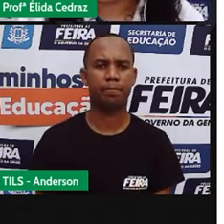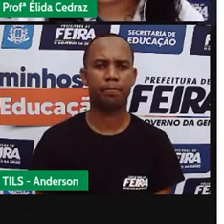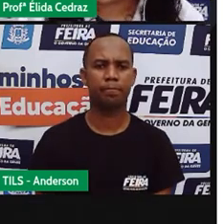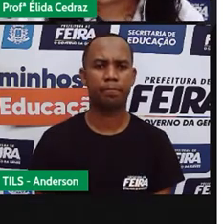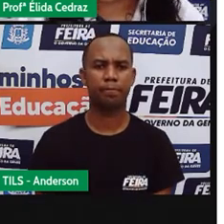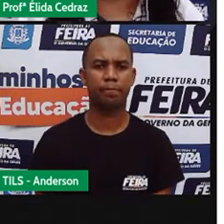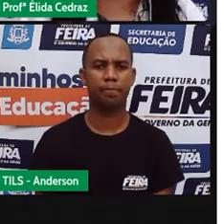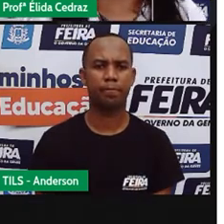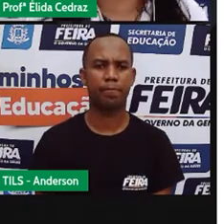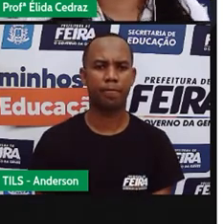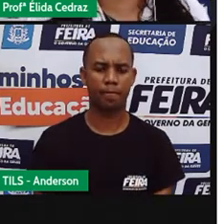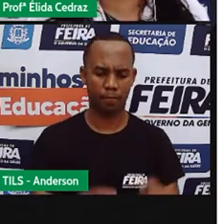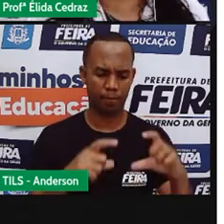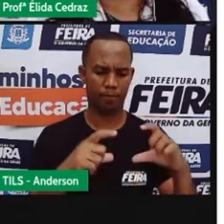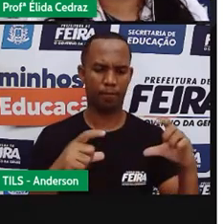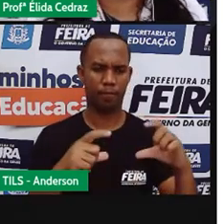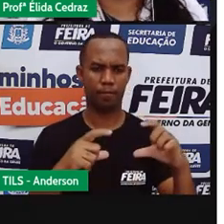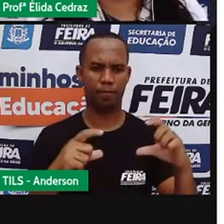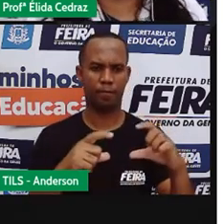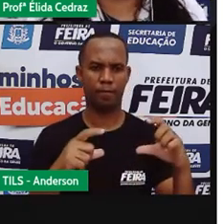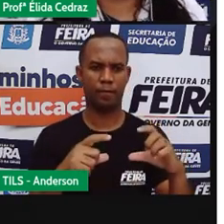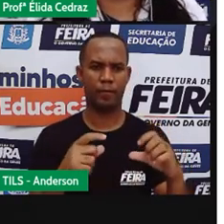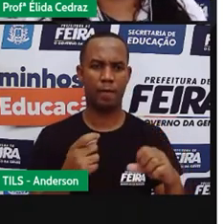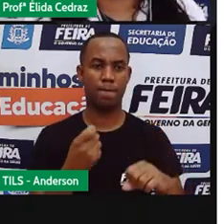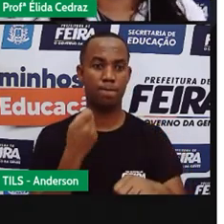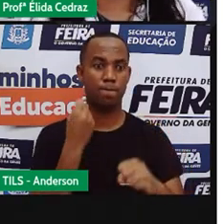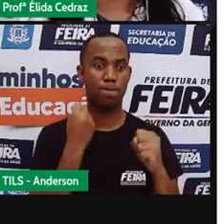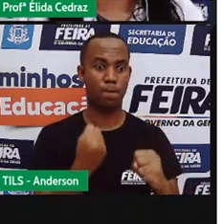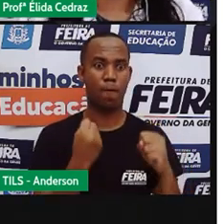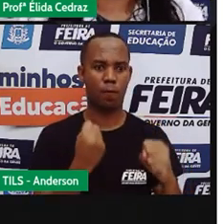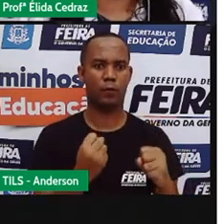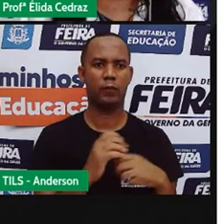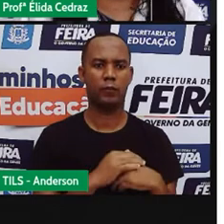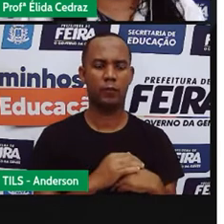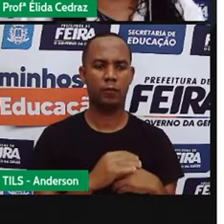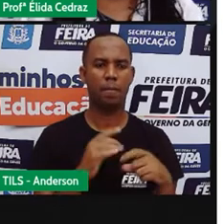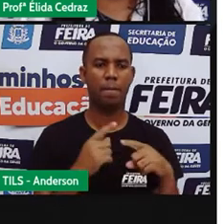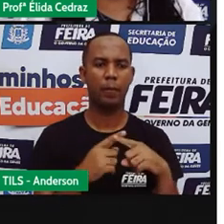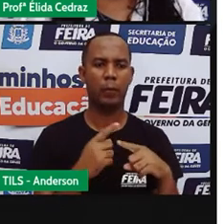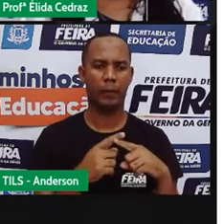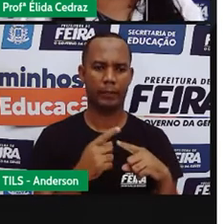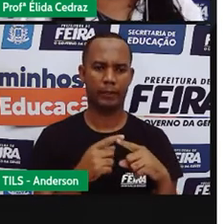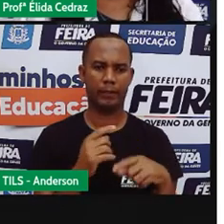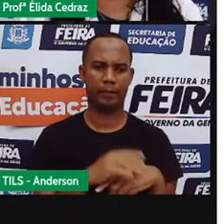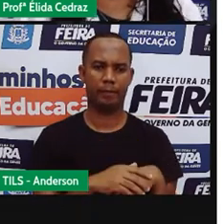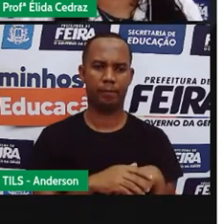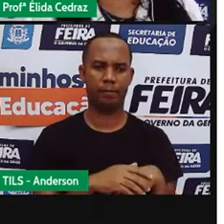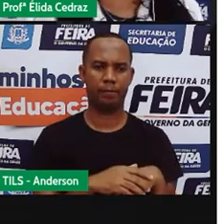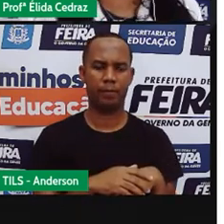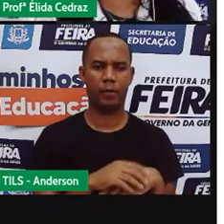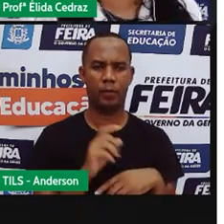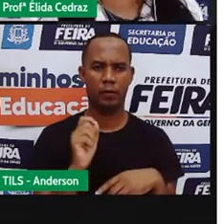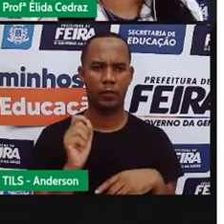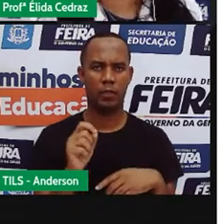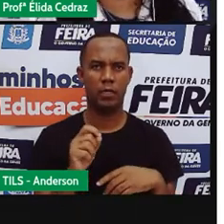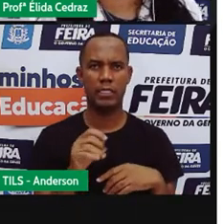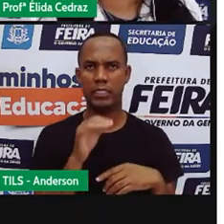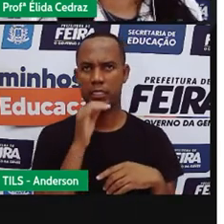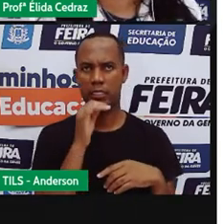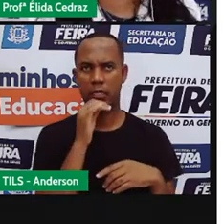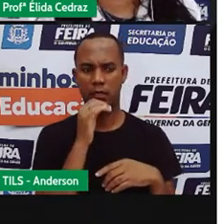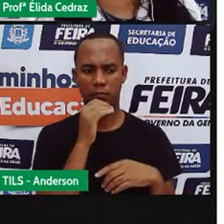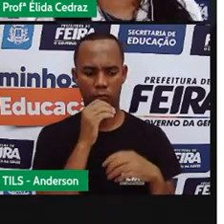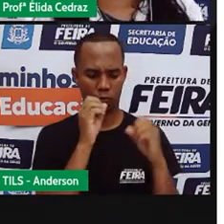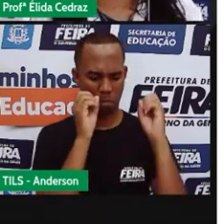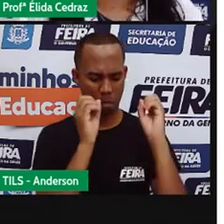O tijolo também é resistente. Por que ele é resistente? Apesar de que ele for jogado no chão,